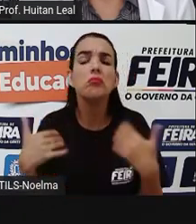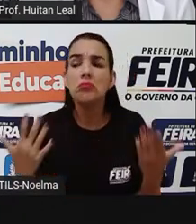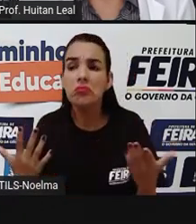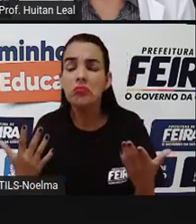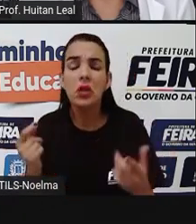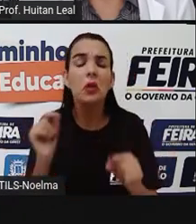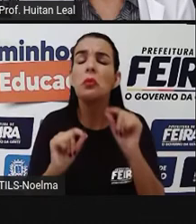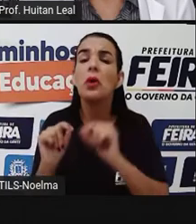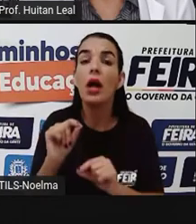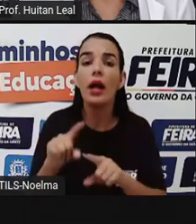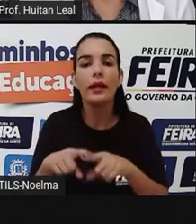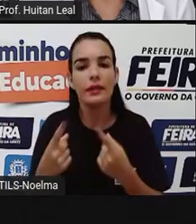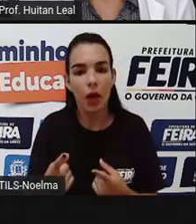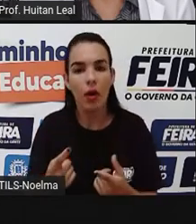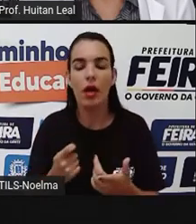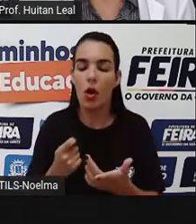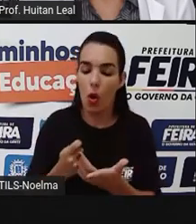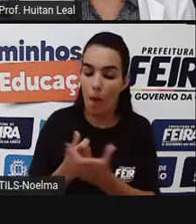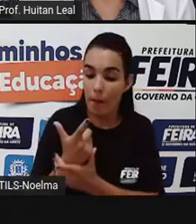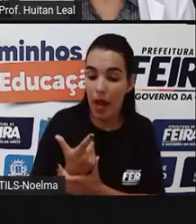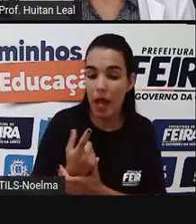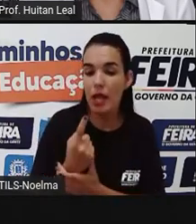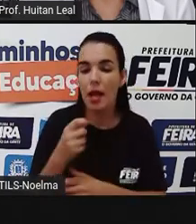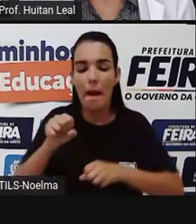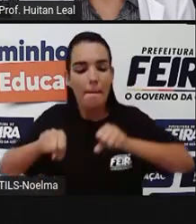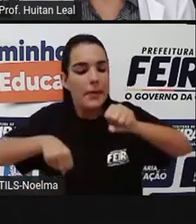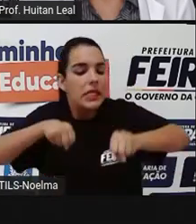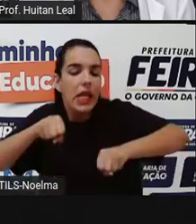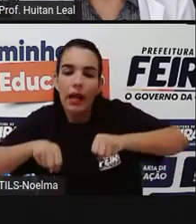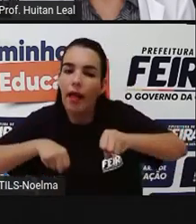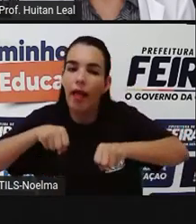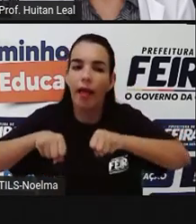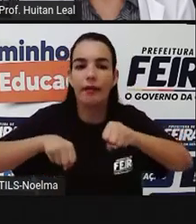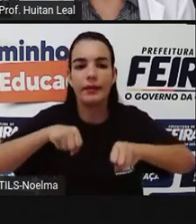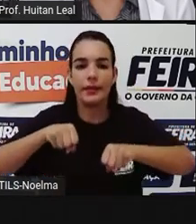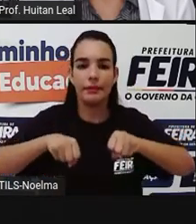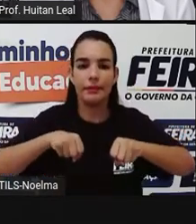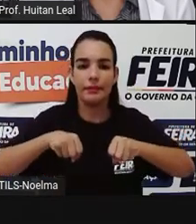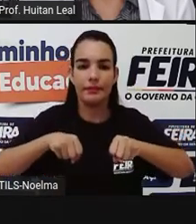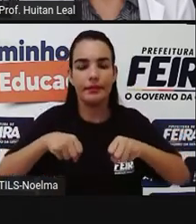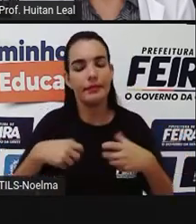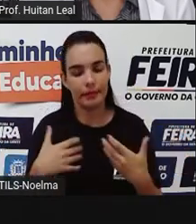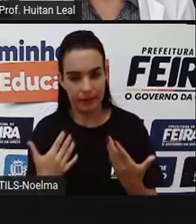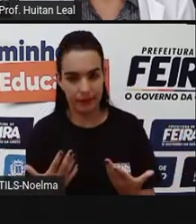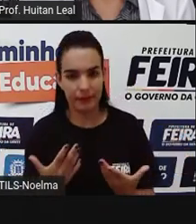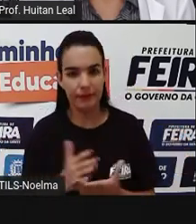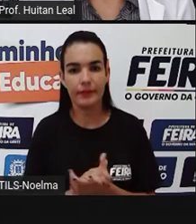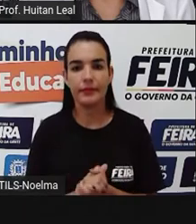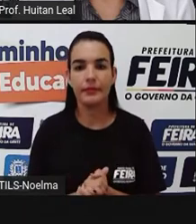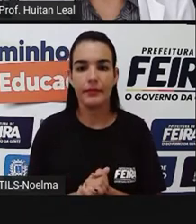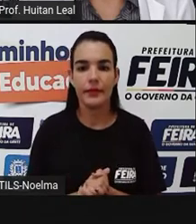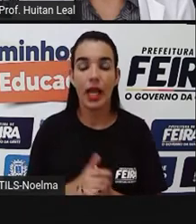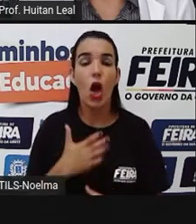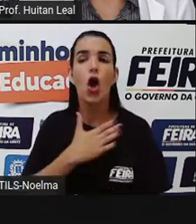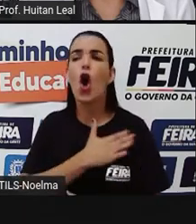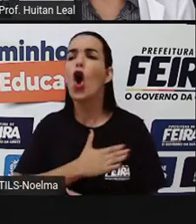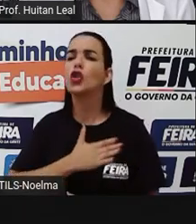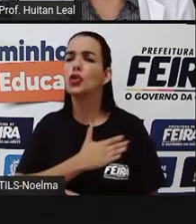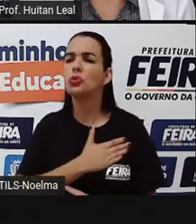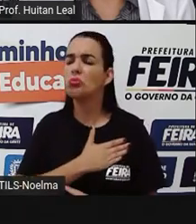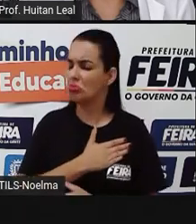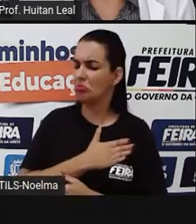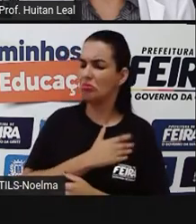Essa expressão, essa pergunta é importante. Comprei o quê? Uma bicicleta. Gosto?